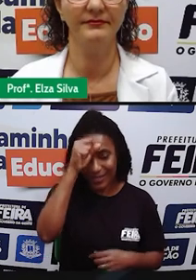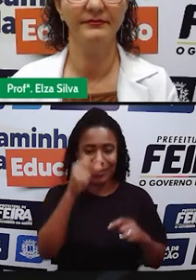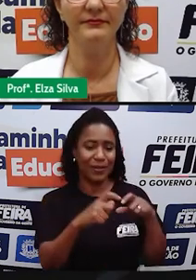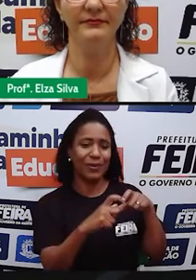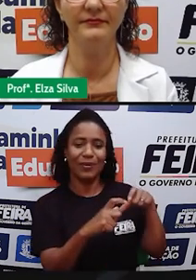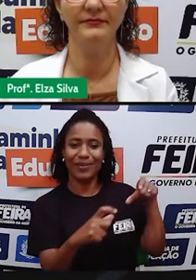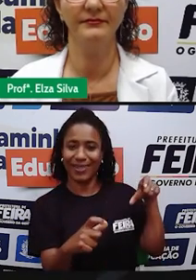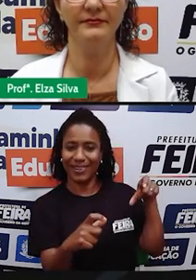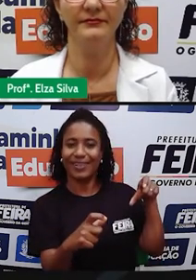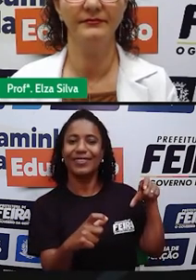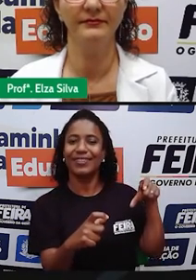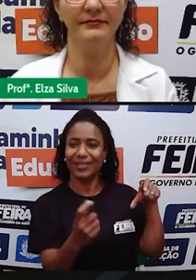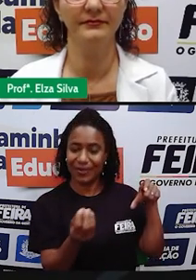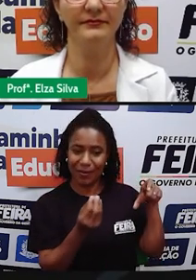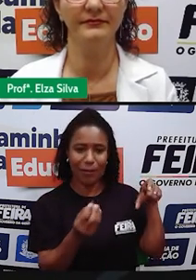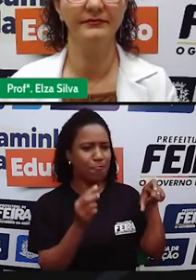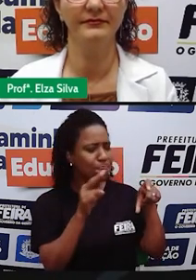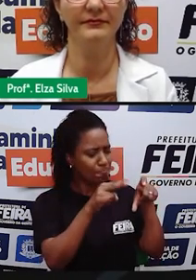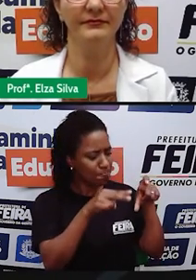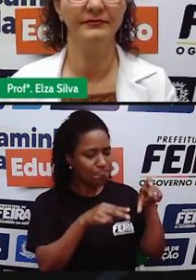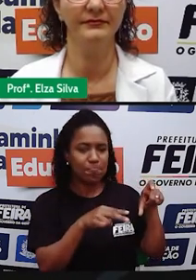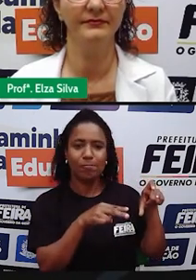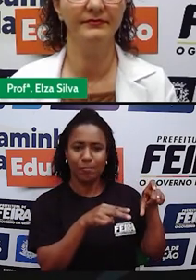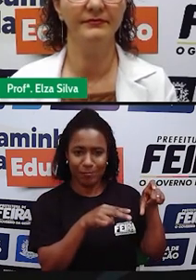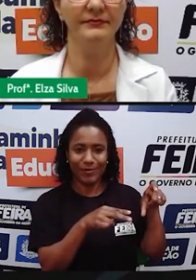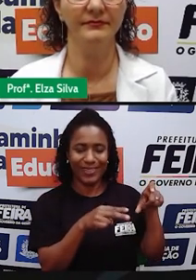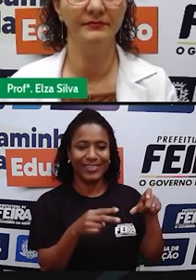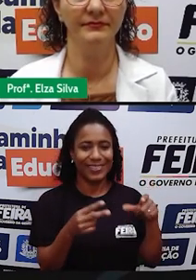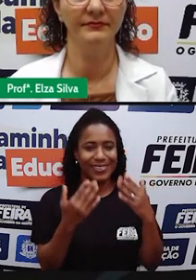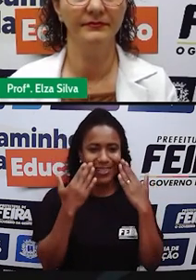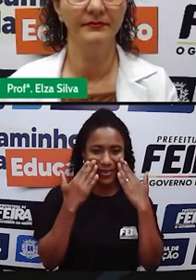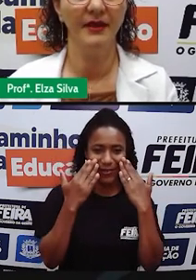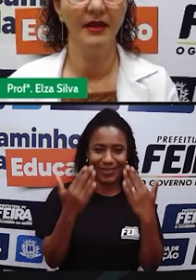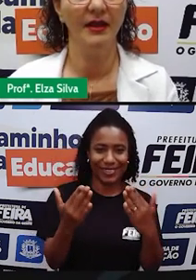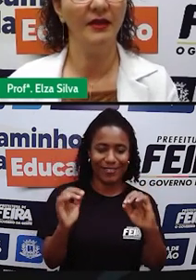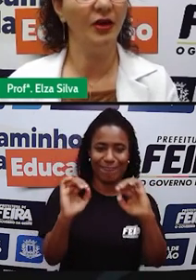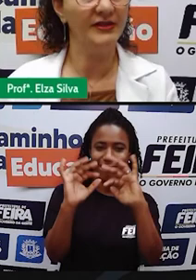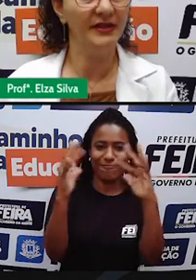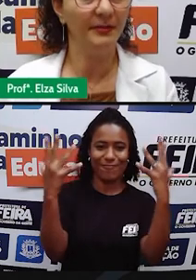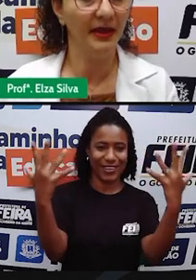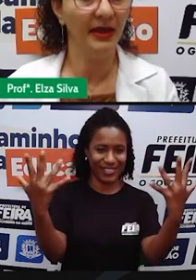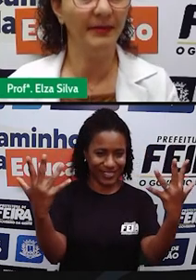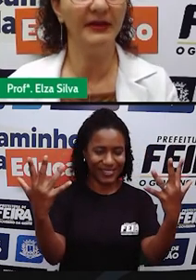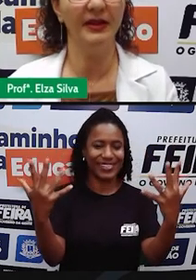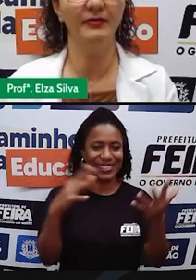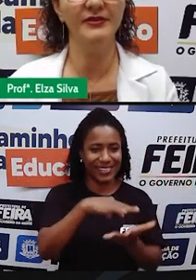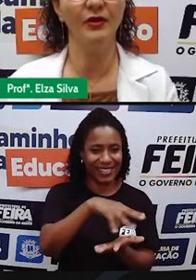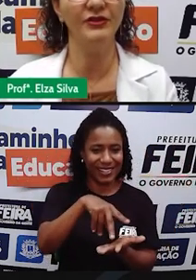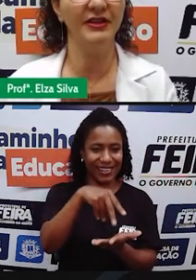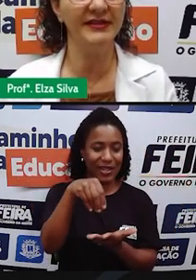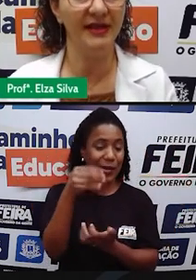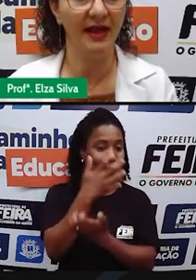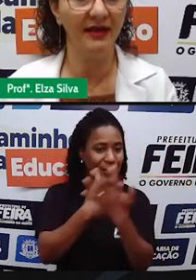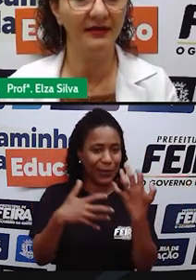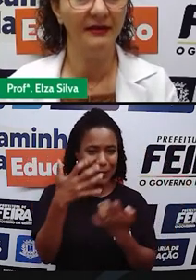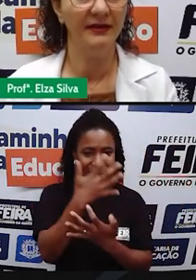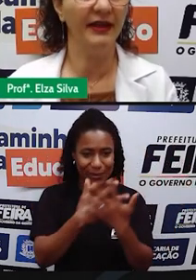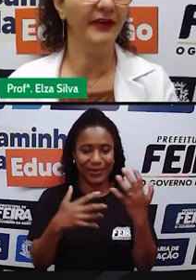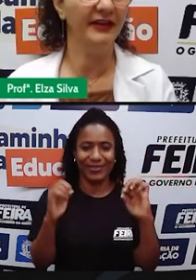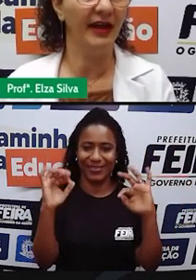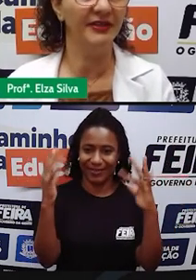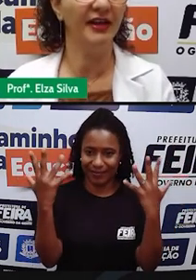sobre como apreciar uma apresentação artística E nós também aprendemos a utilizar